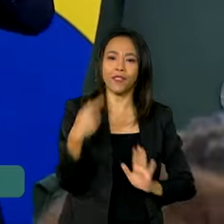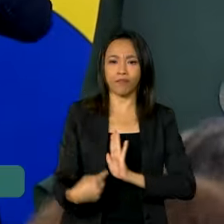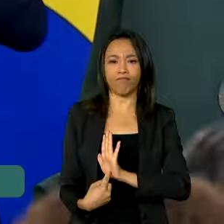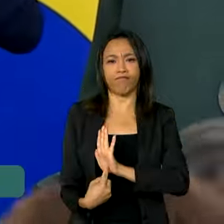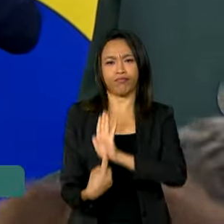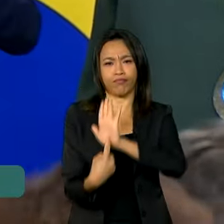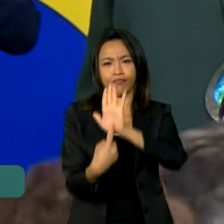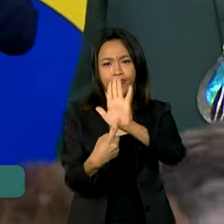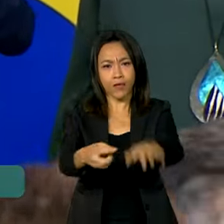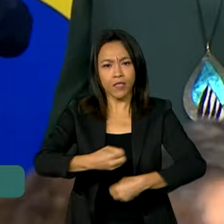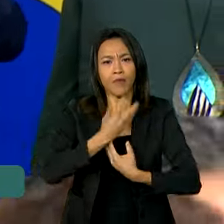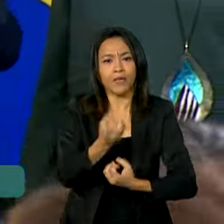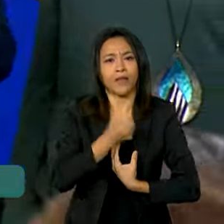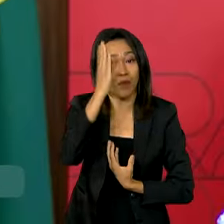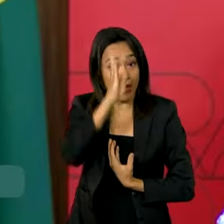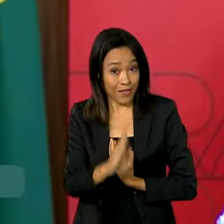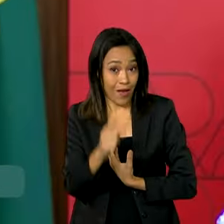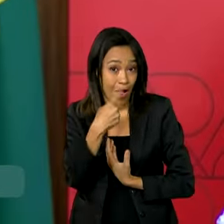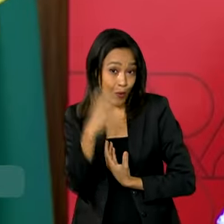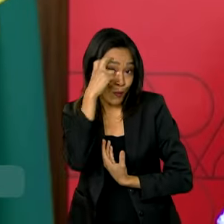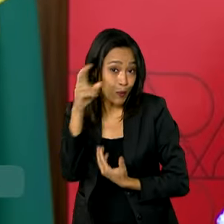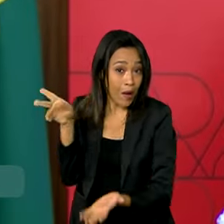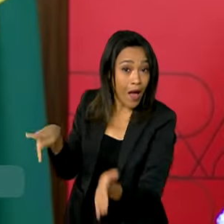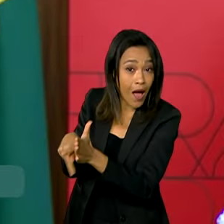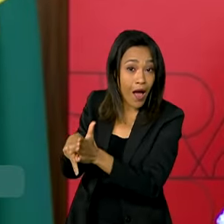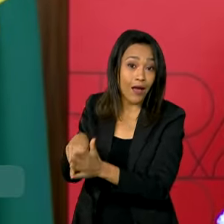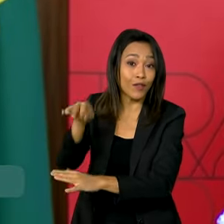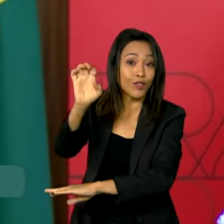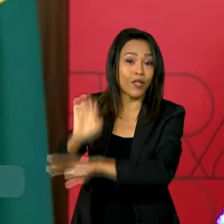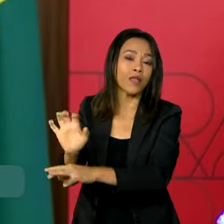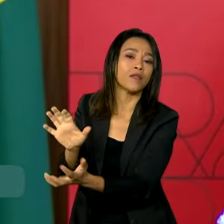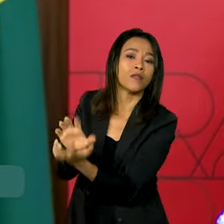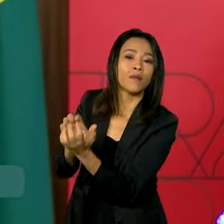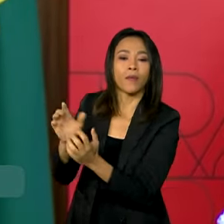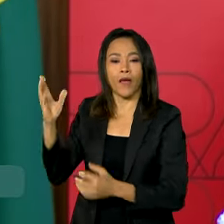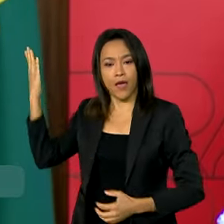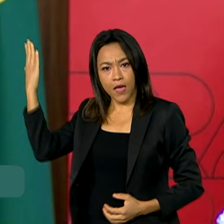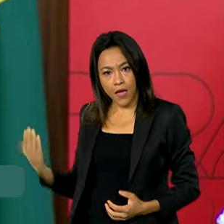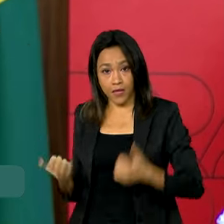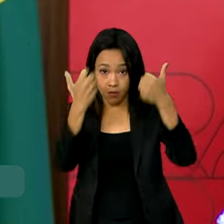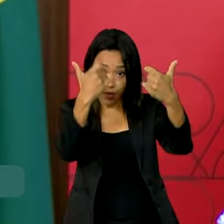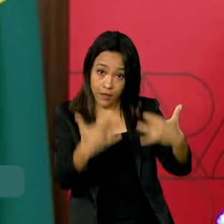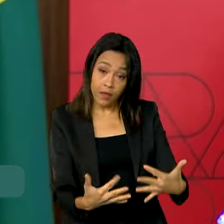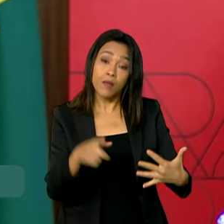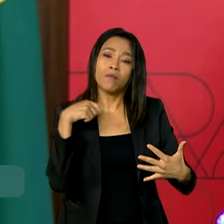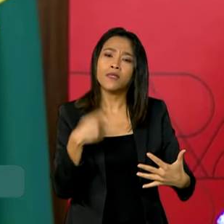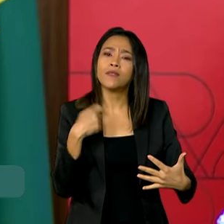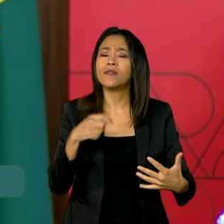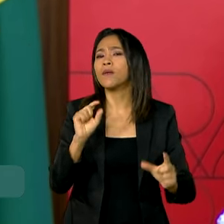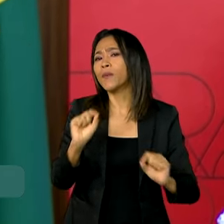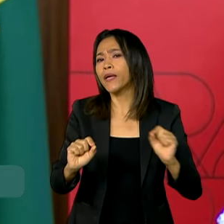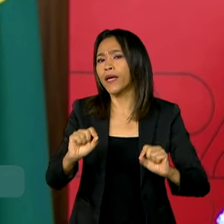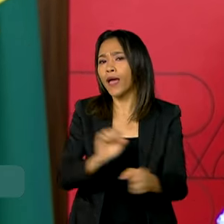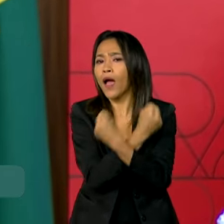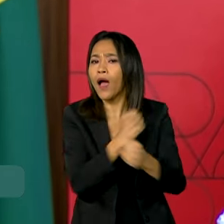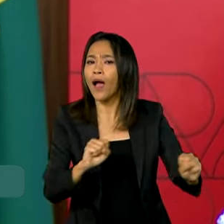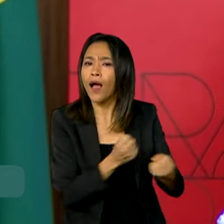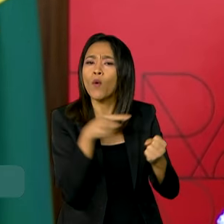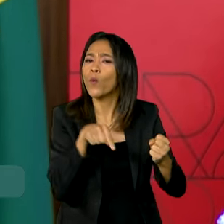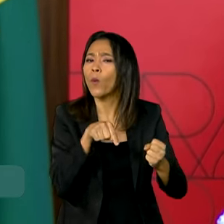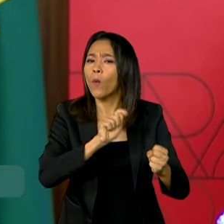Brasil a cultura pernambucana. Nós precisamos transformar o Maracatu numa arte de